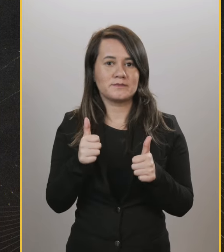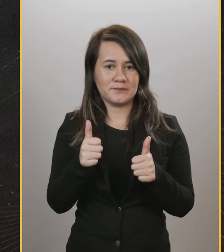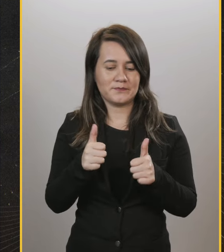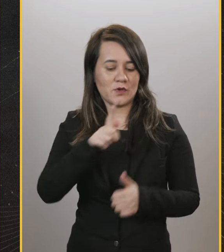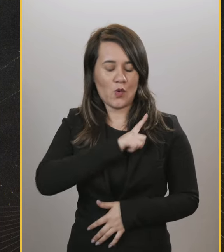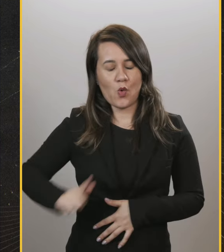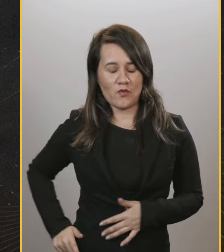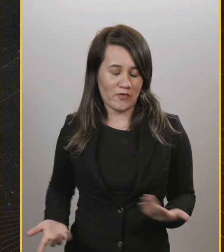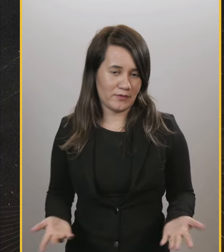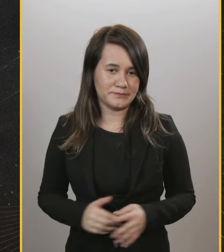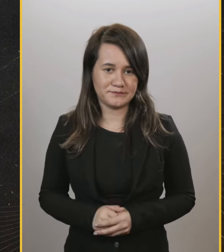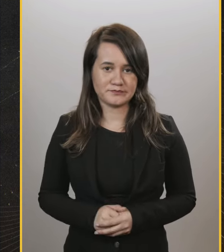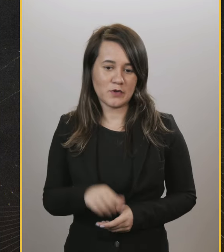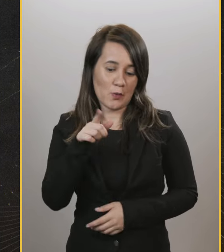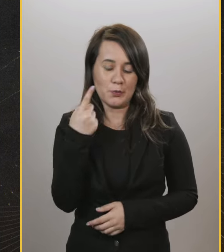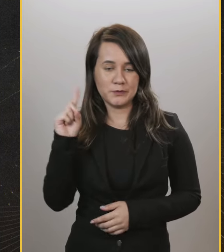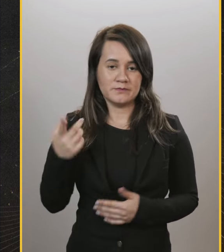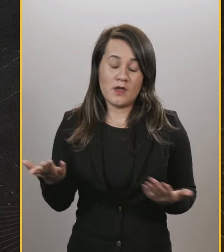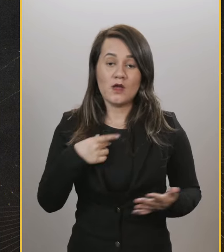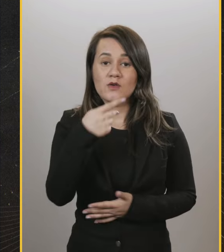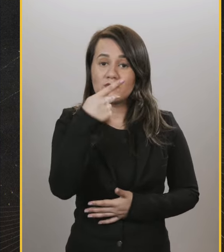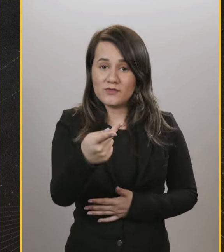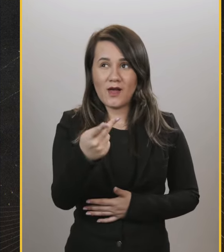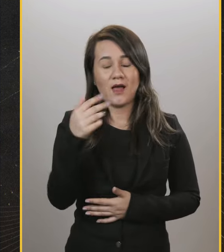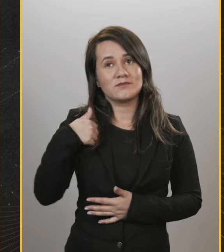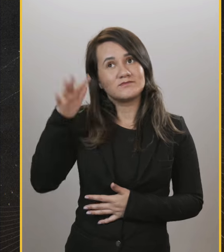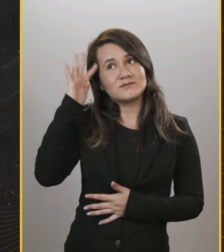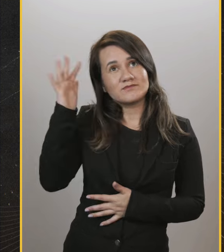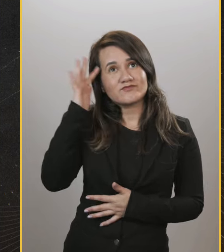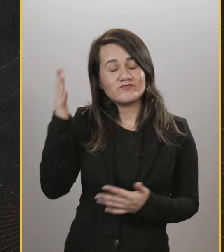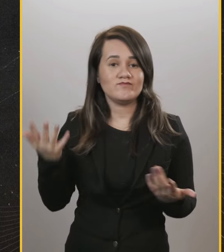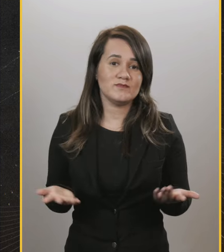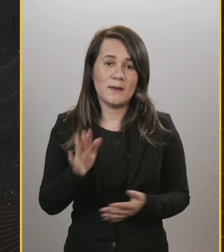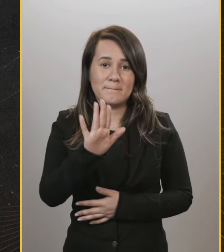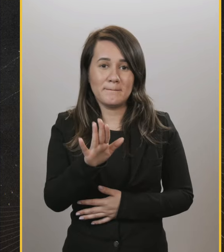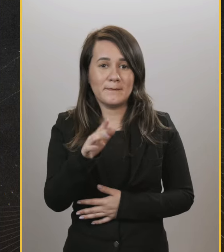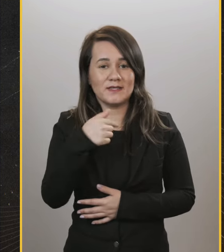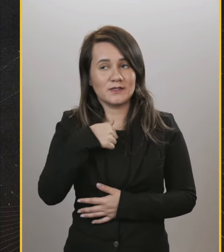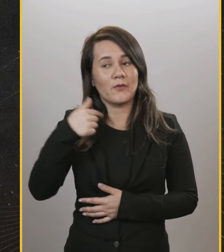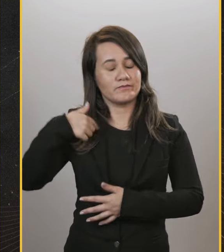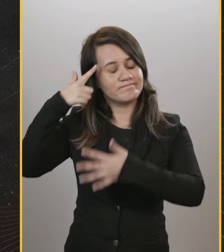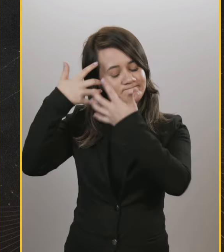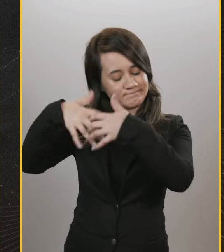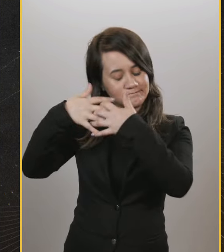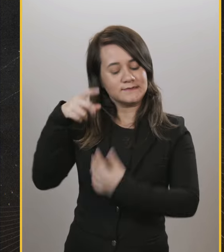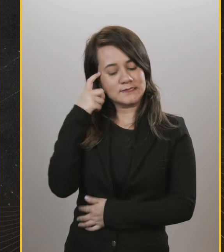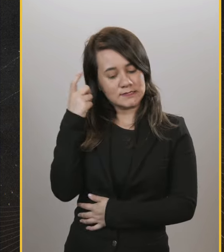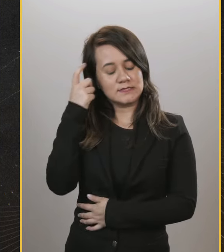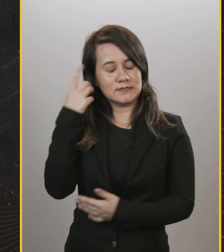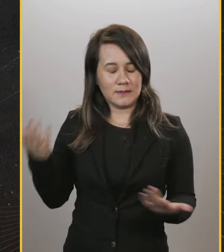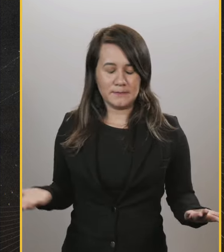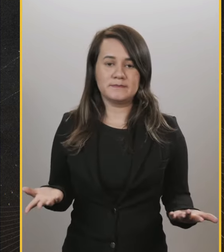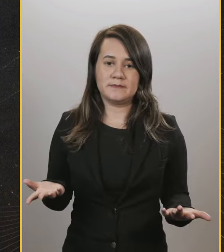É. Não, é verdade. Para o governo. Olha, eu tenho, eu ia falar teoria, tese, eu venho refletindo